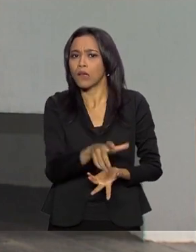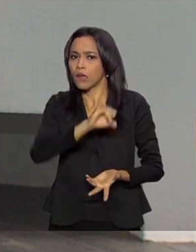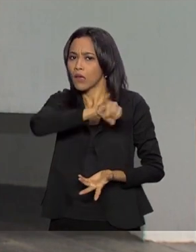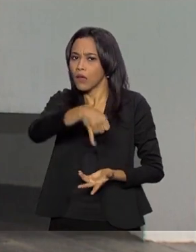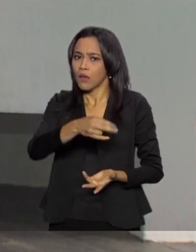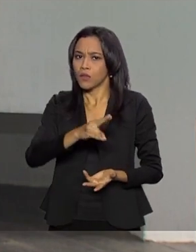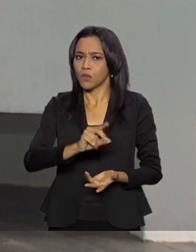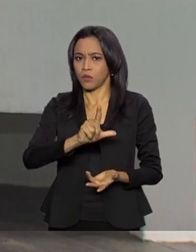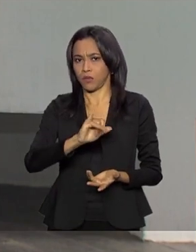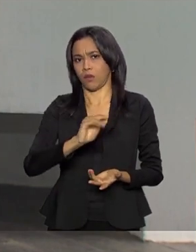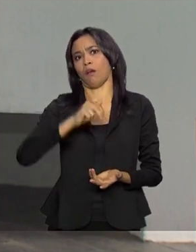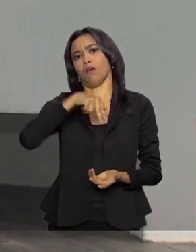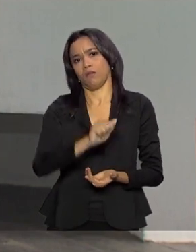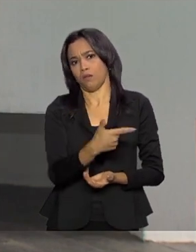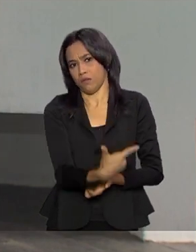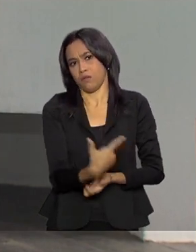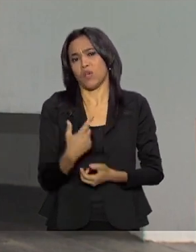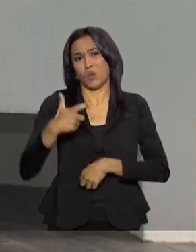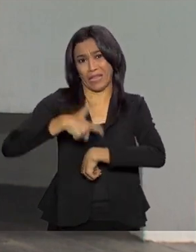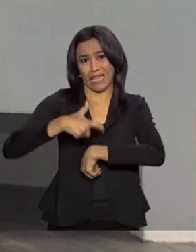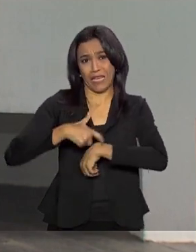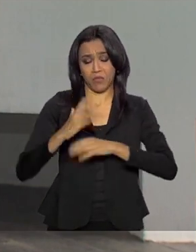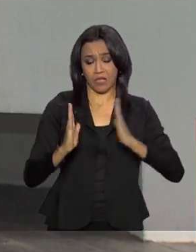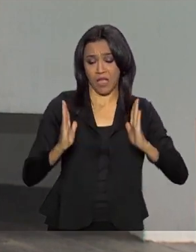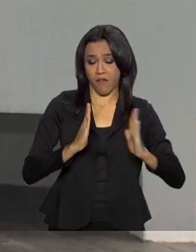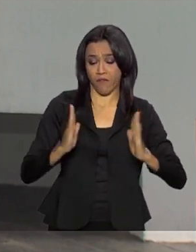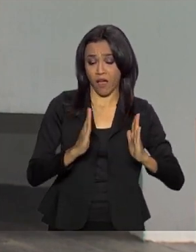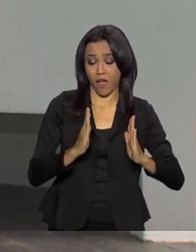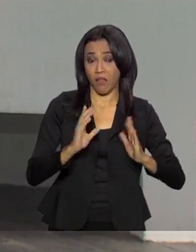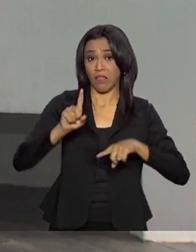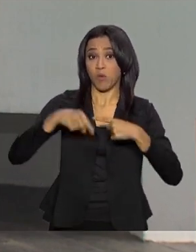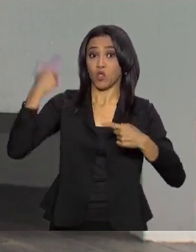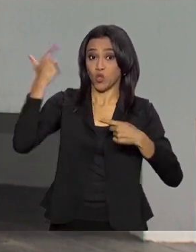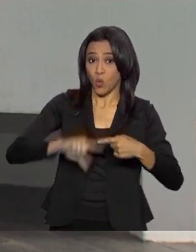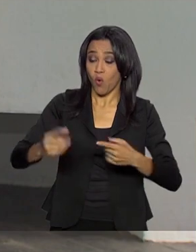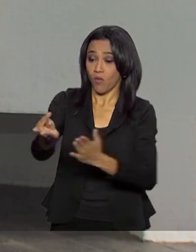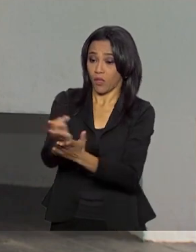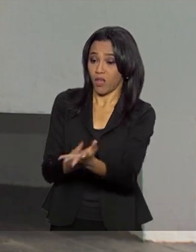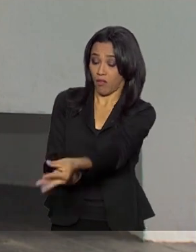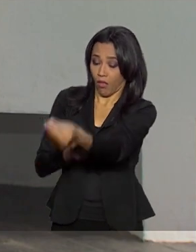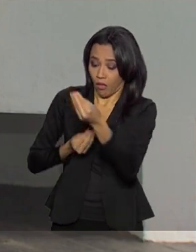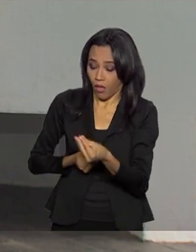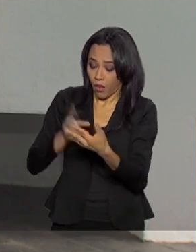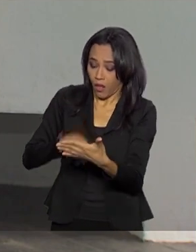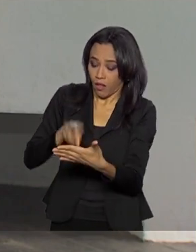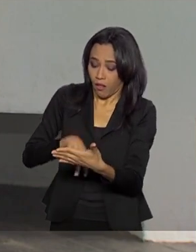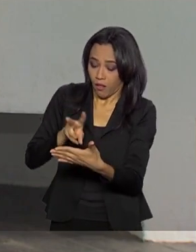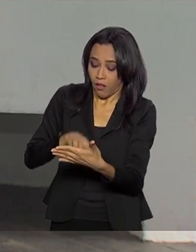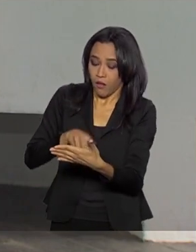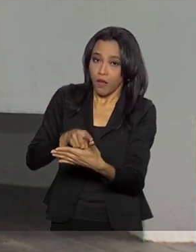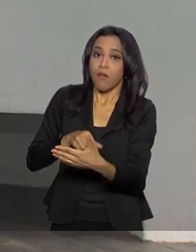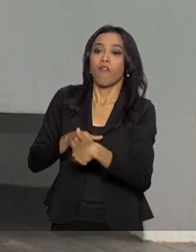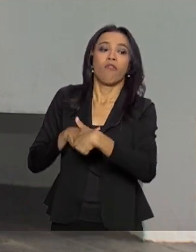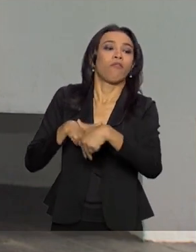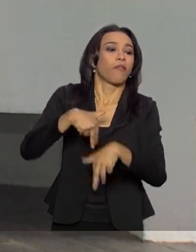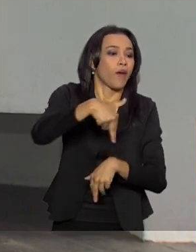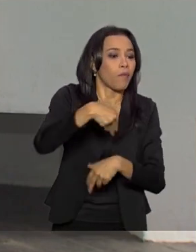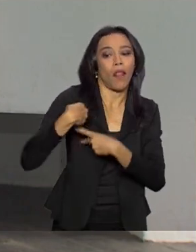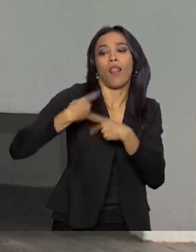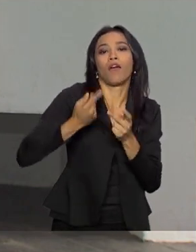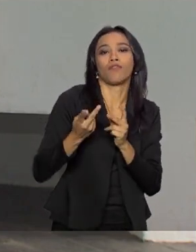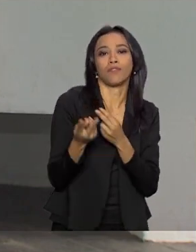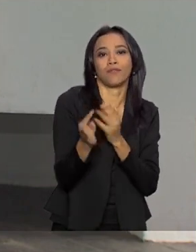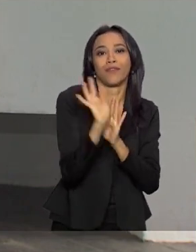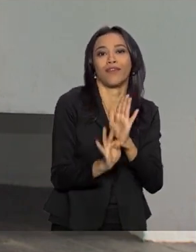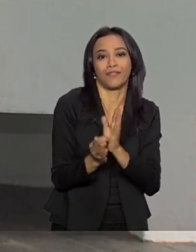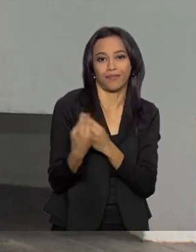o tempo de intervalo, depois que a gente recebe o roteiro, fica lá e para onde a gente vai, a gente leva o texto.